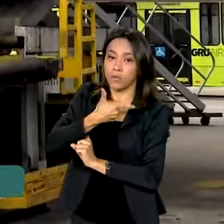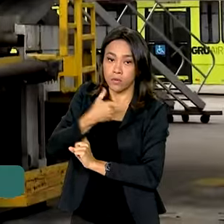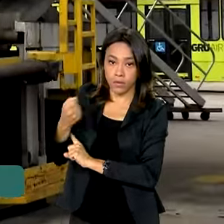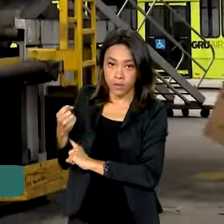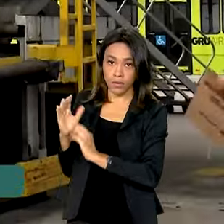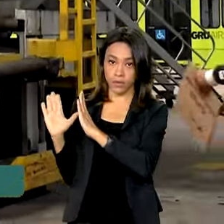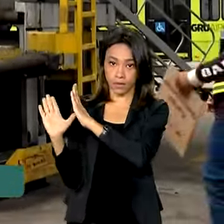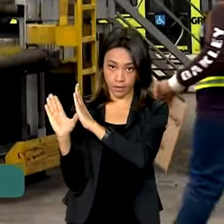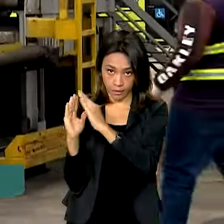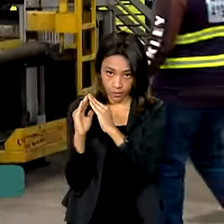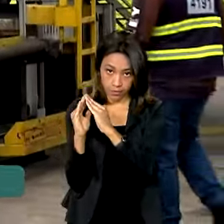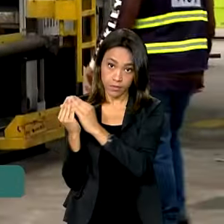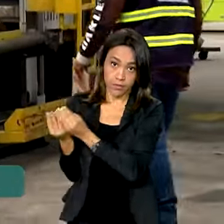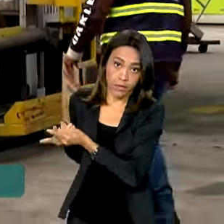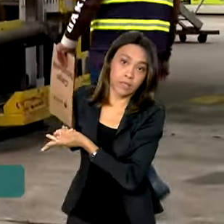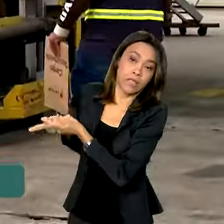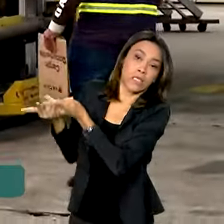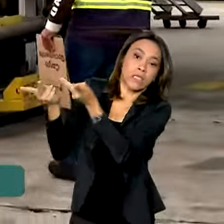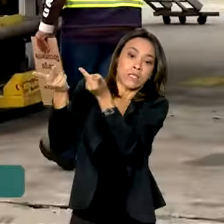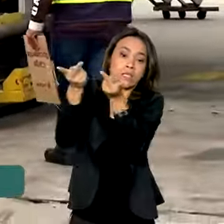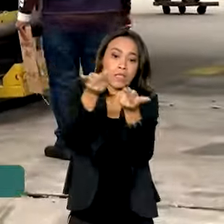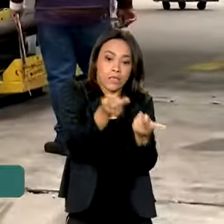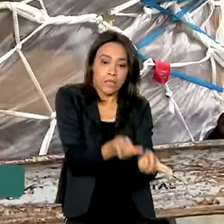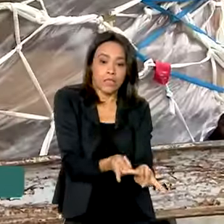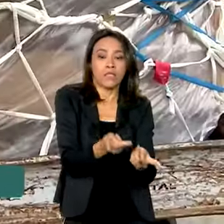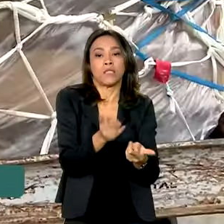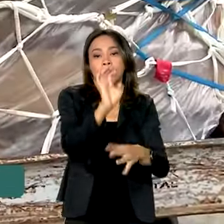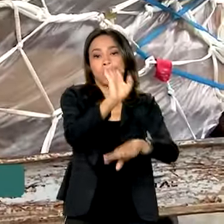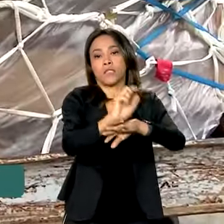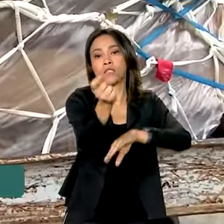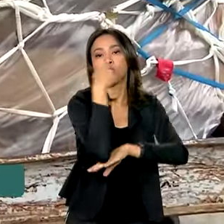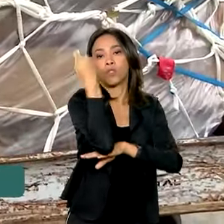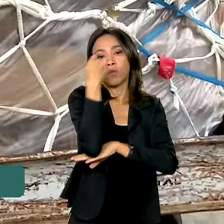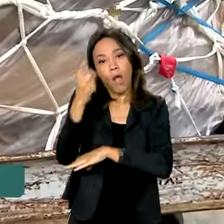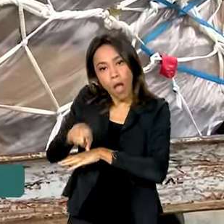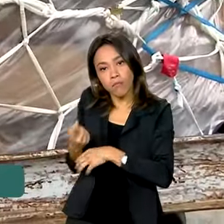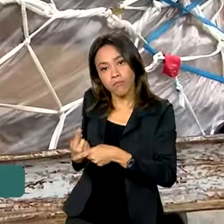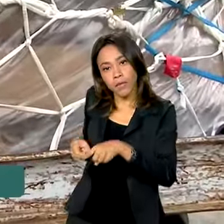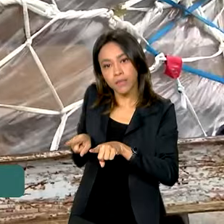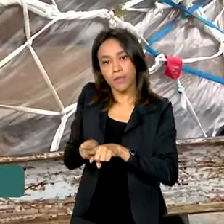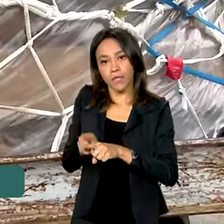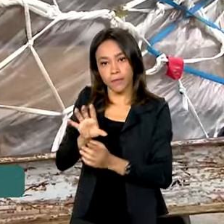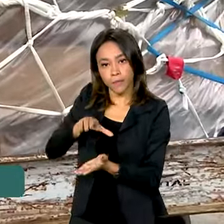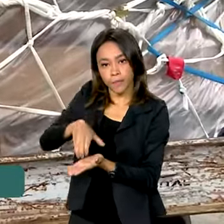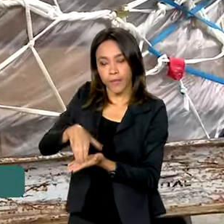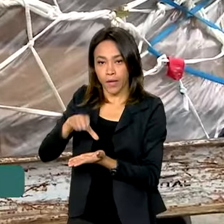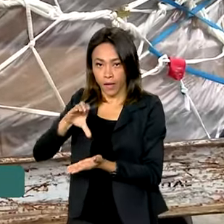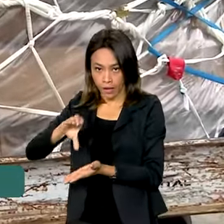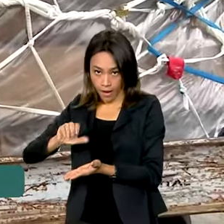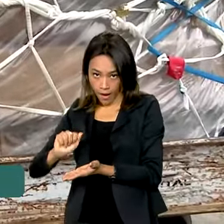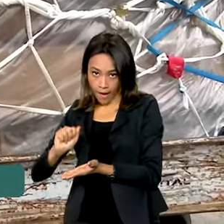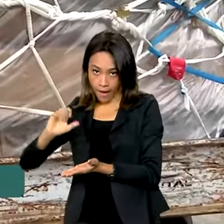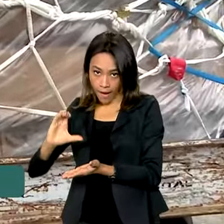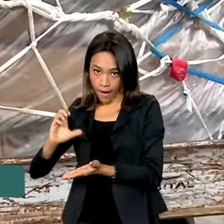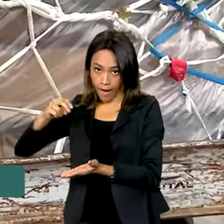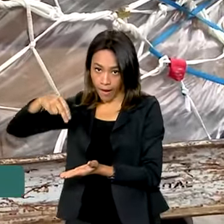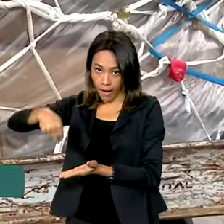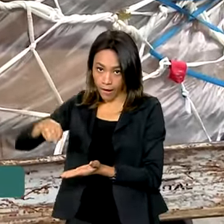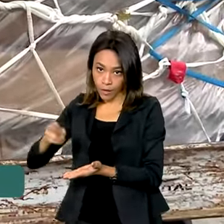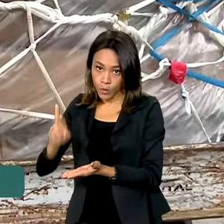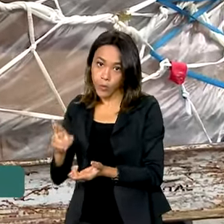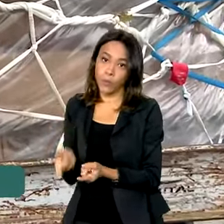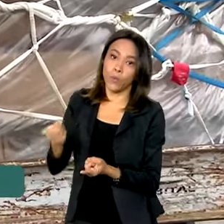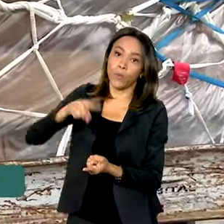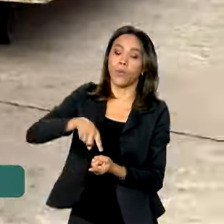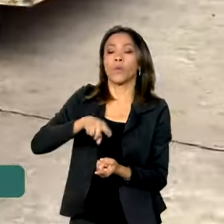enviadas neste momento ao Rio Grande do Sul nesta parceria entre a Acnur e os Ministérios das Relações